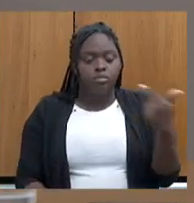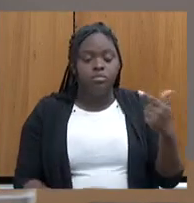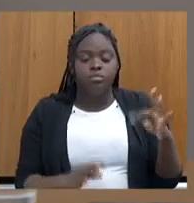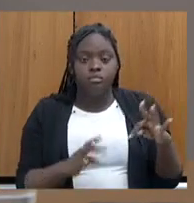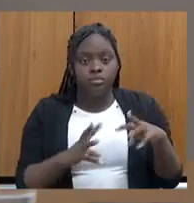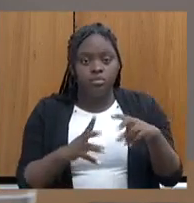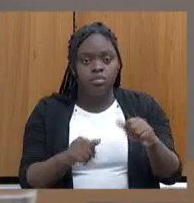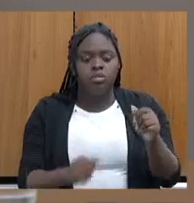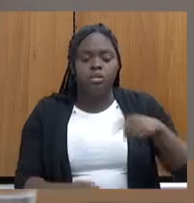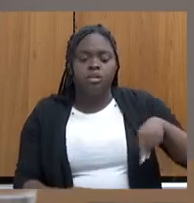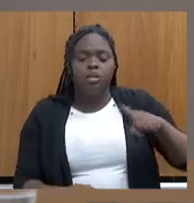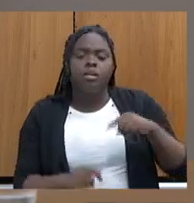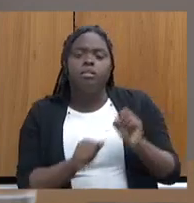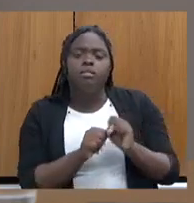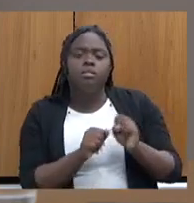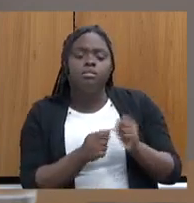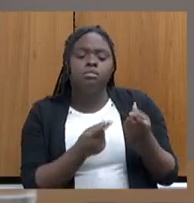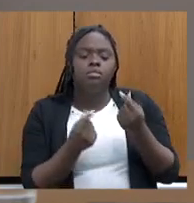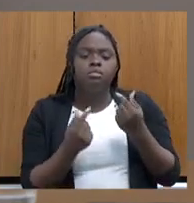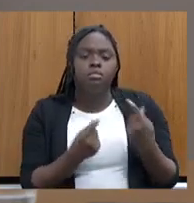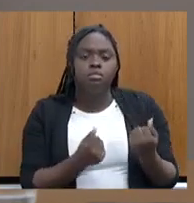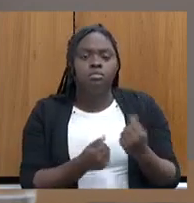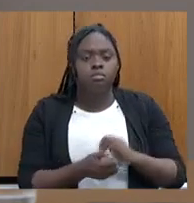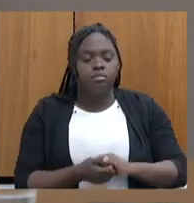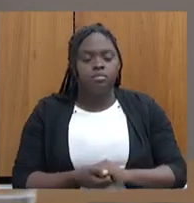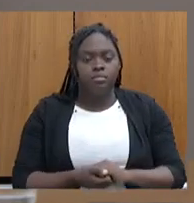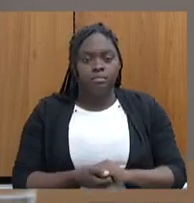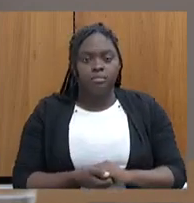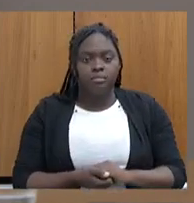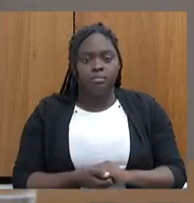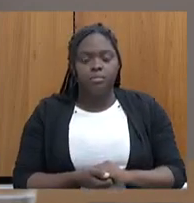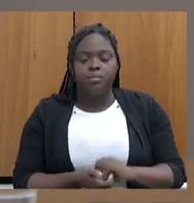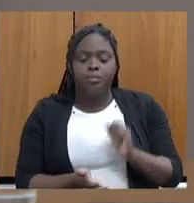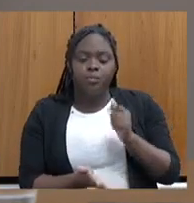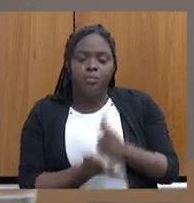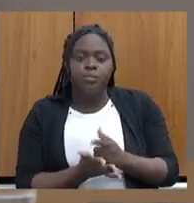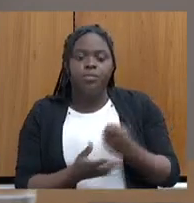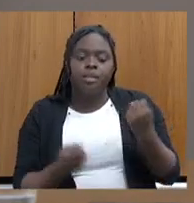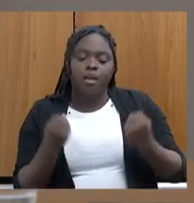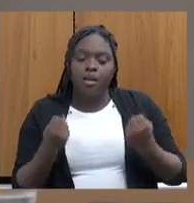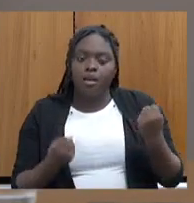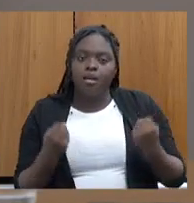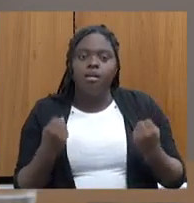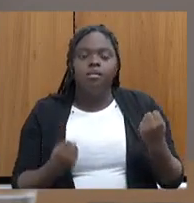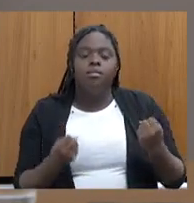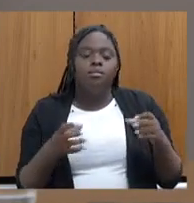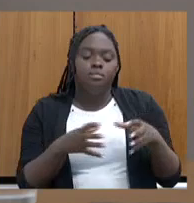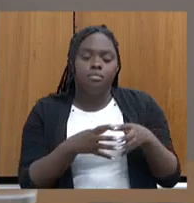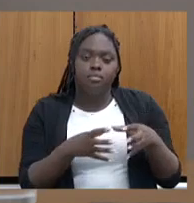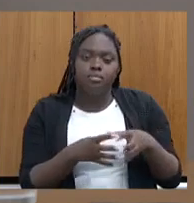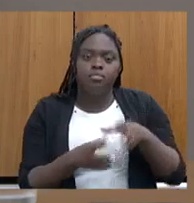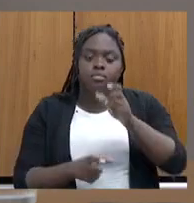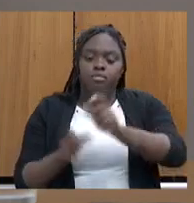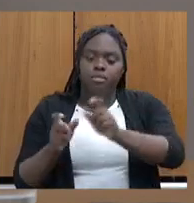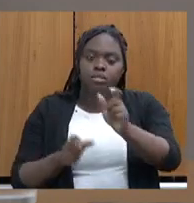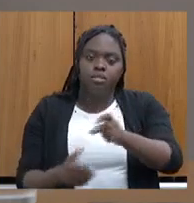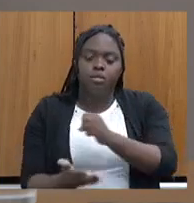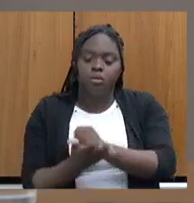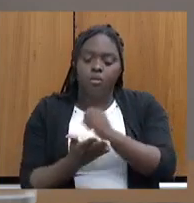O que eles fazem com esse dinheiro? Nós adquiremos veículos para as equipes, volantes, contratação de pessoal,